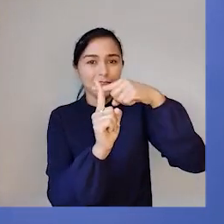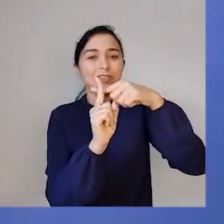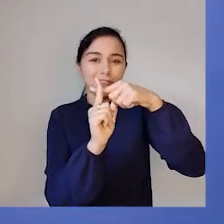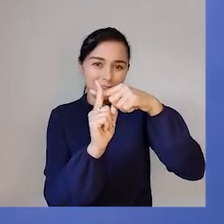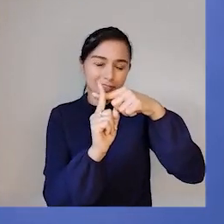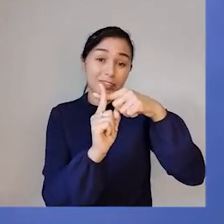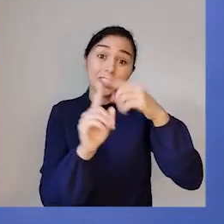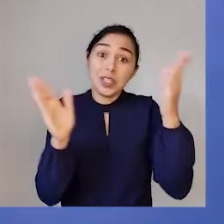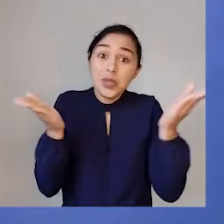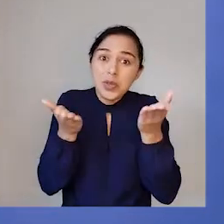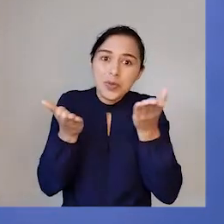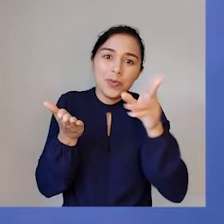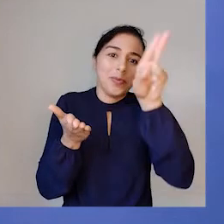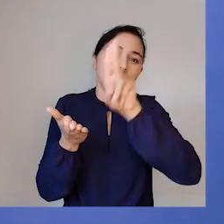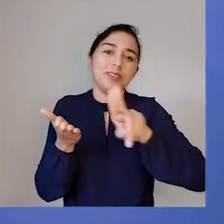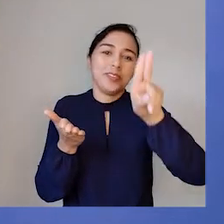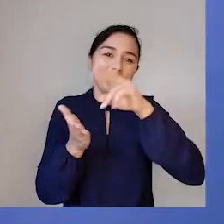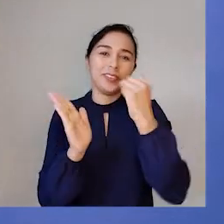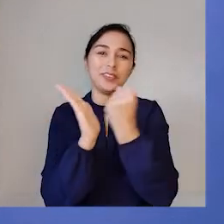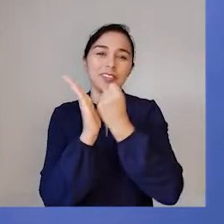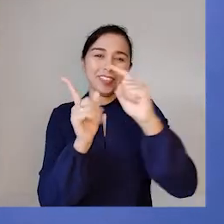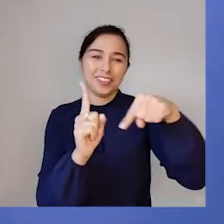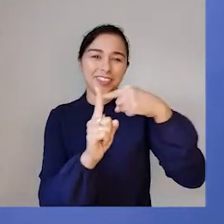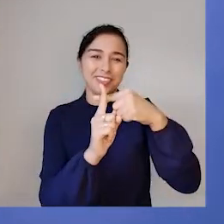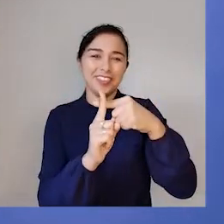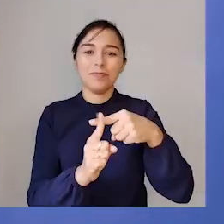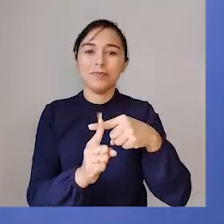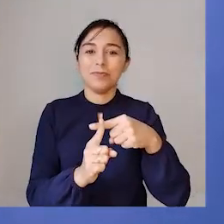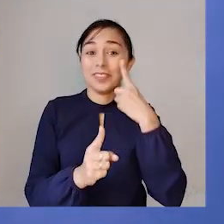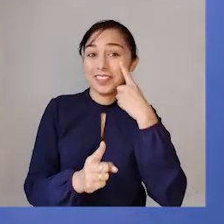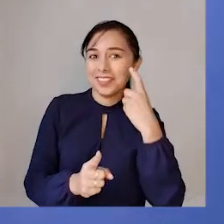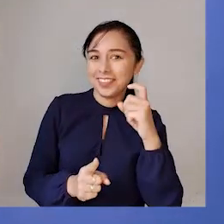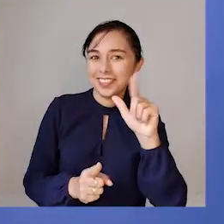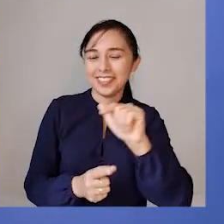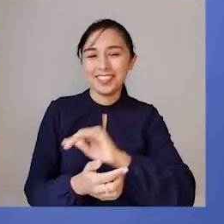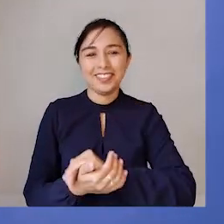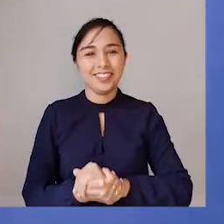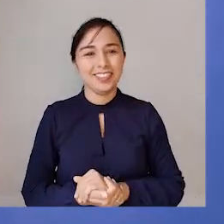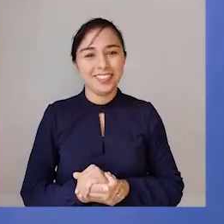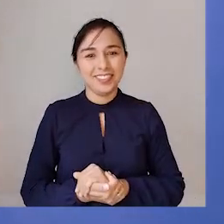cruzinha, que hoje é o símbolo da adição. Bem interessante, né?